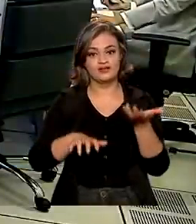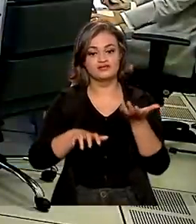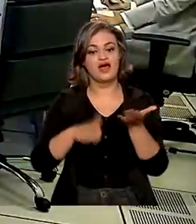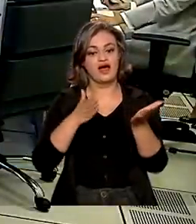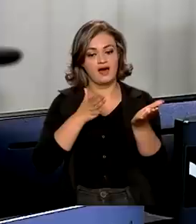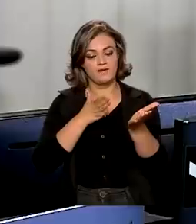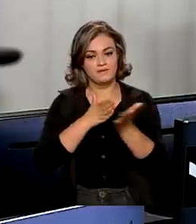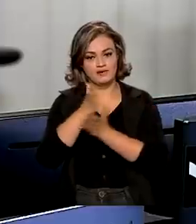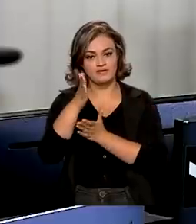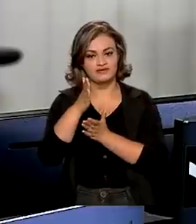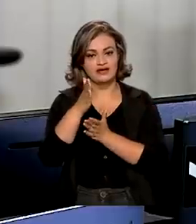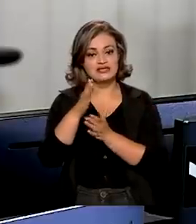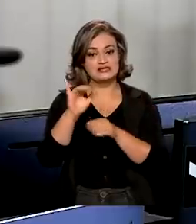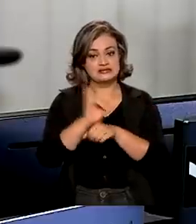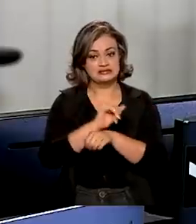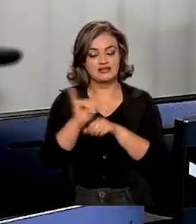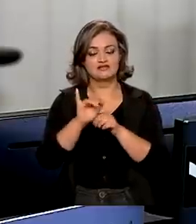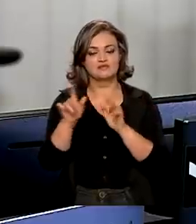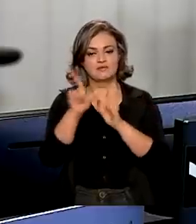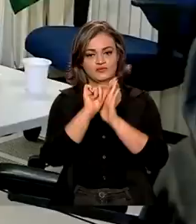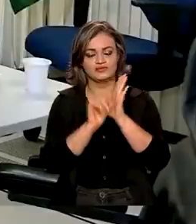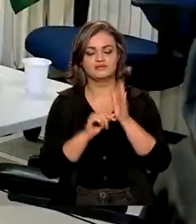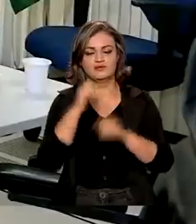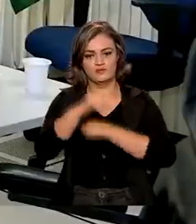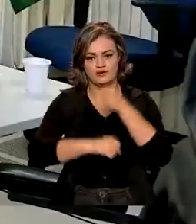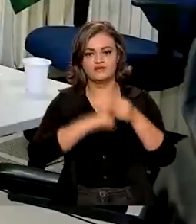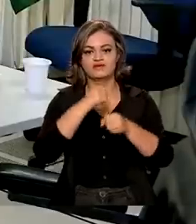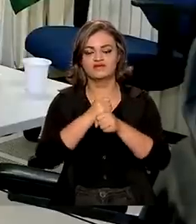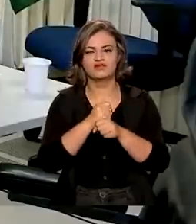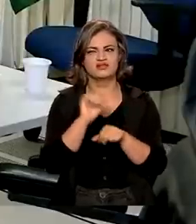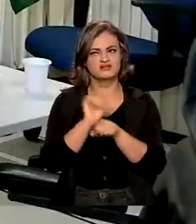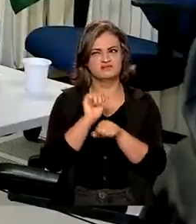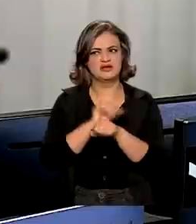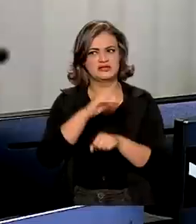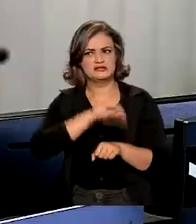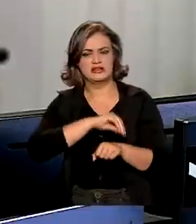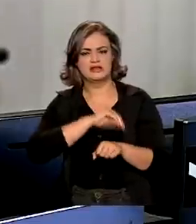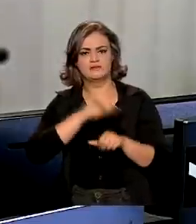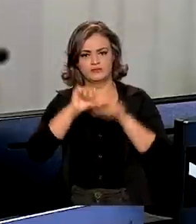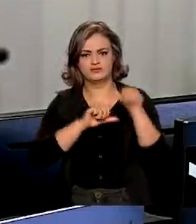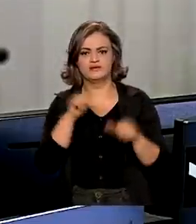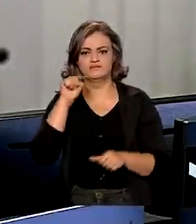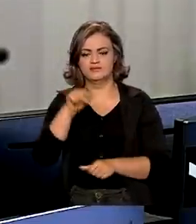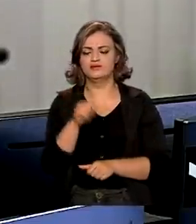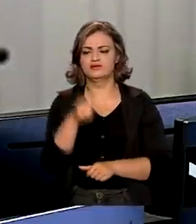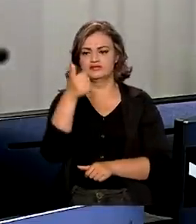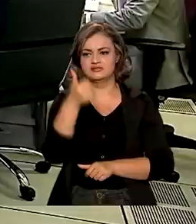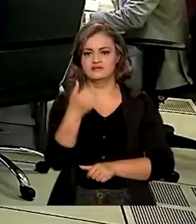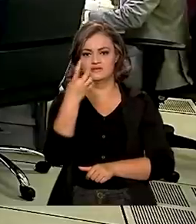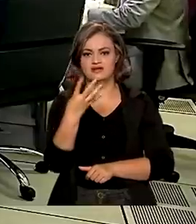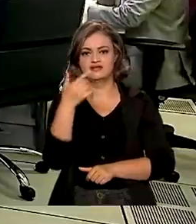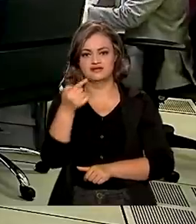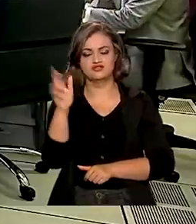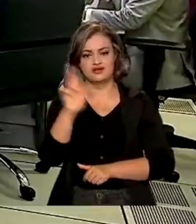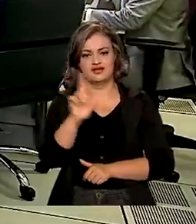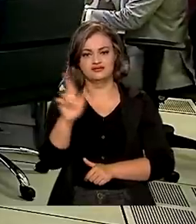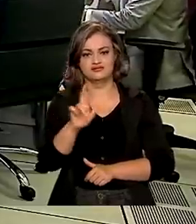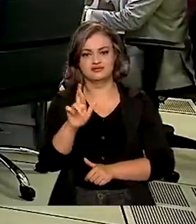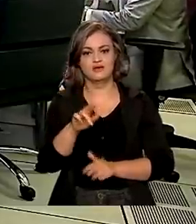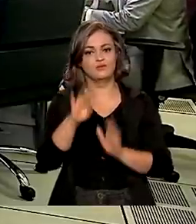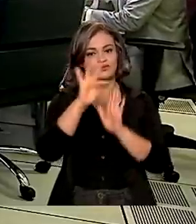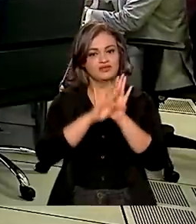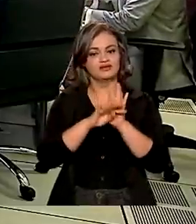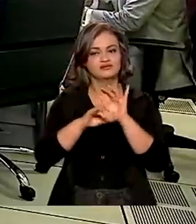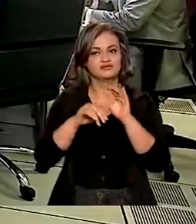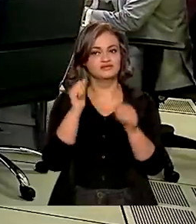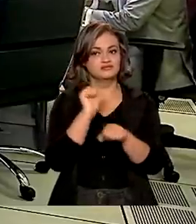aprova diretrizes para o orçamento do ano que vem e prevê salário mínimo no valor de R$ 1.147. O texto